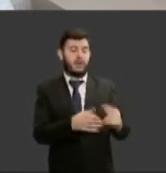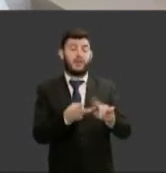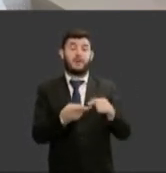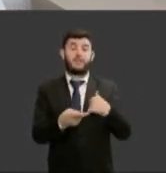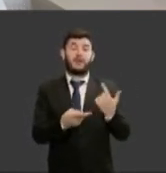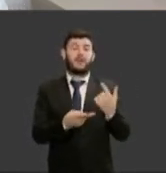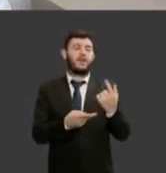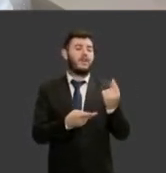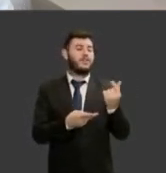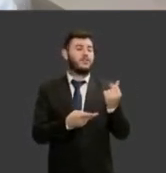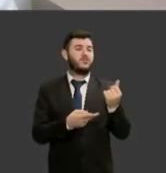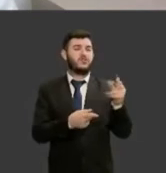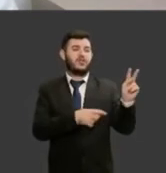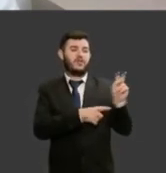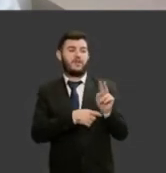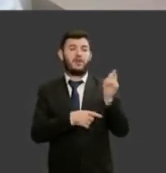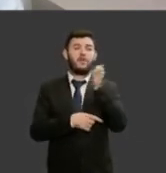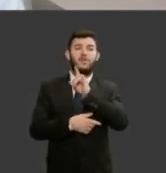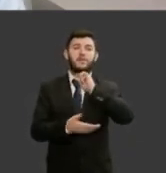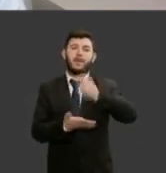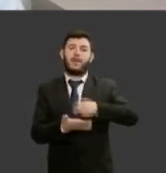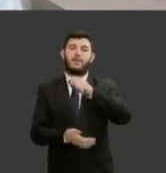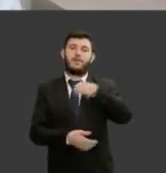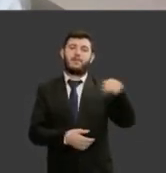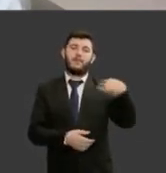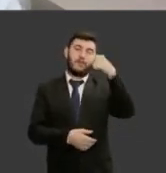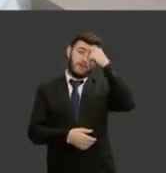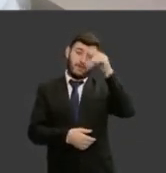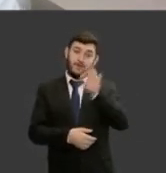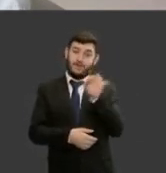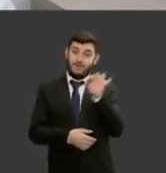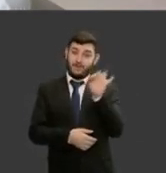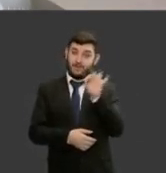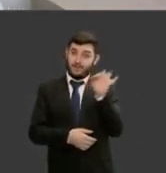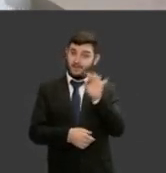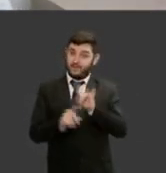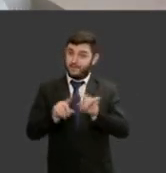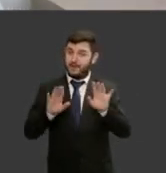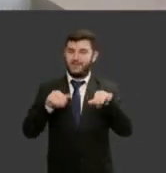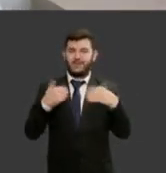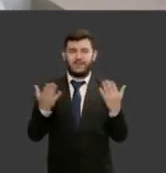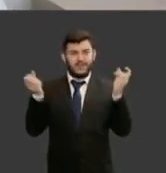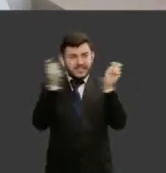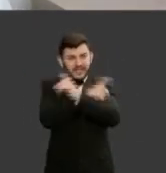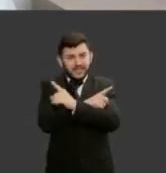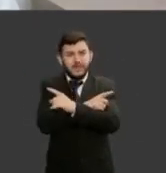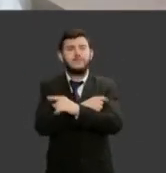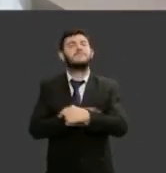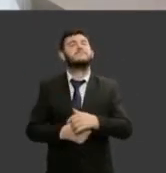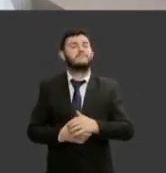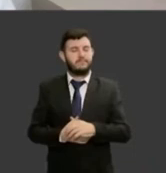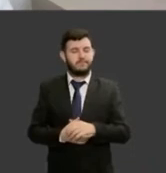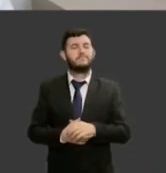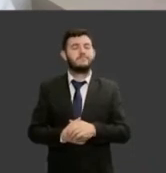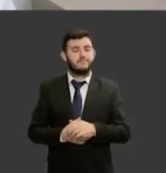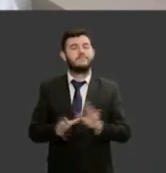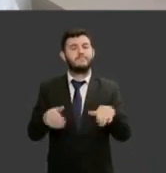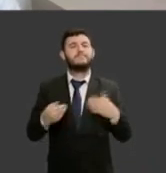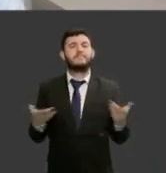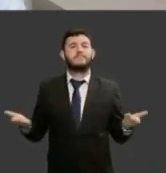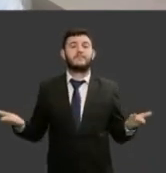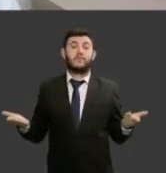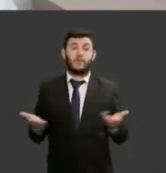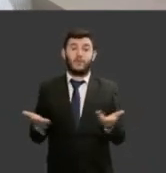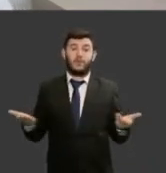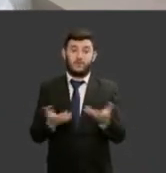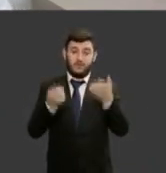de crédito educativo é difícil é difícil para muitos nunca imaginei eu quando falo nós somos um pouco mais de 18